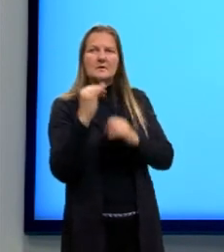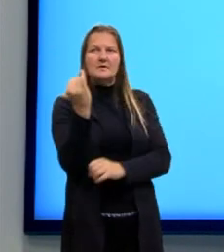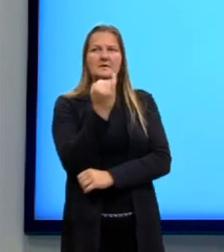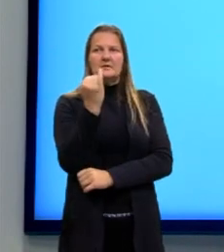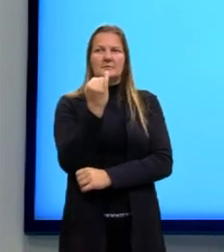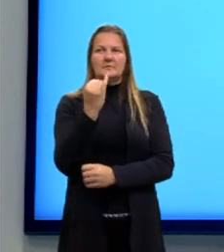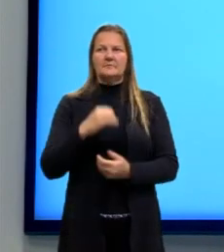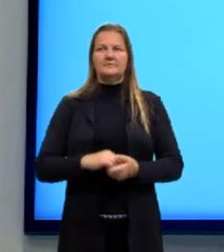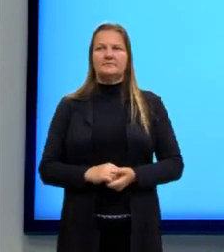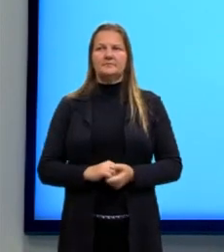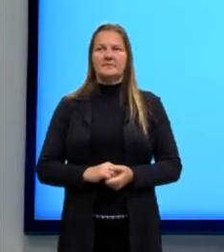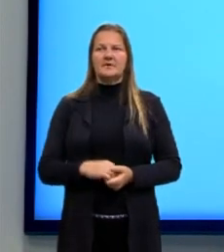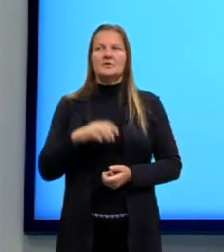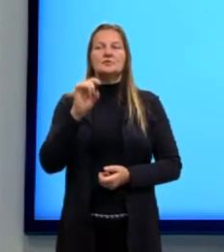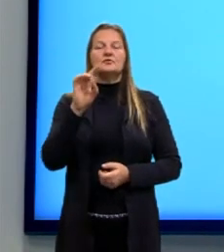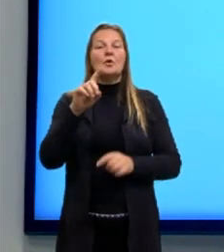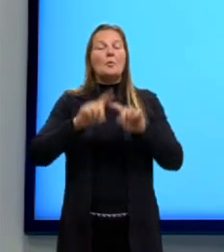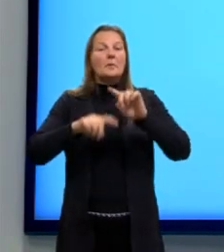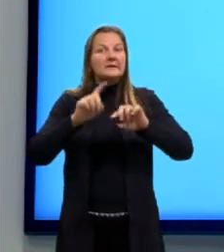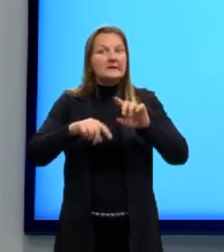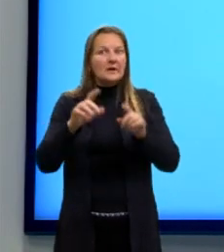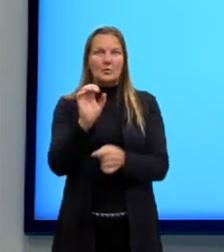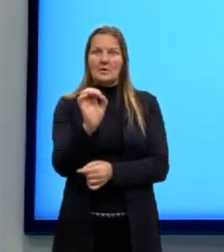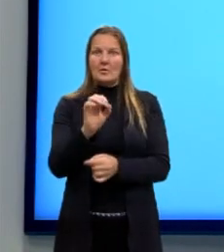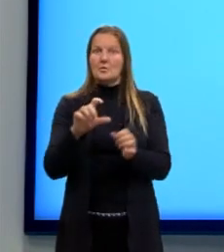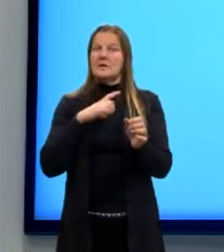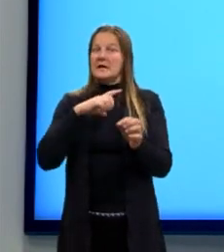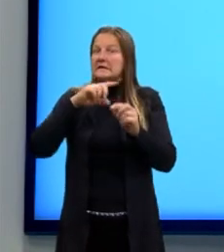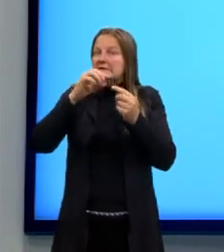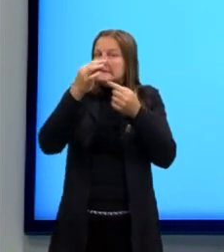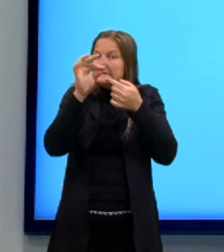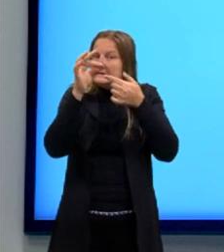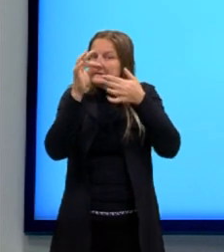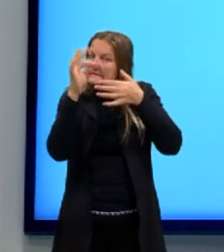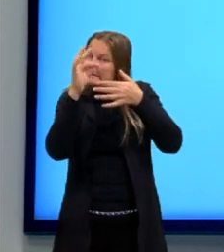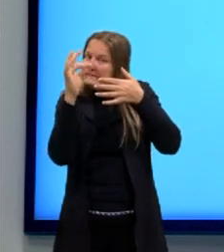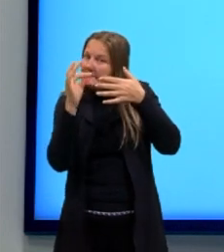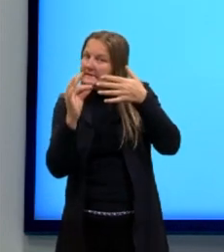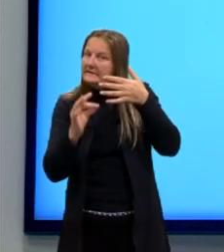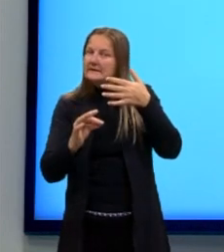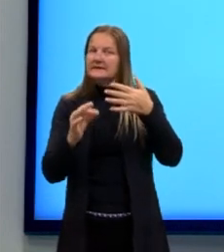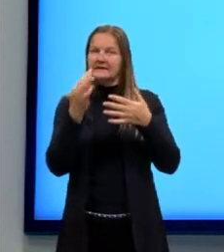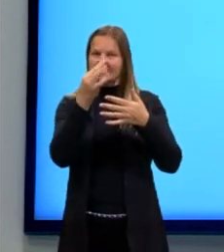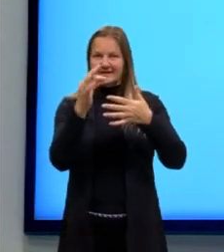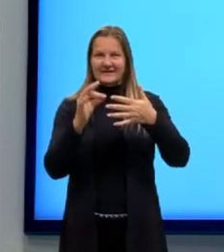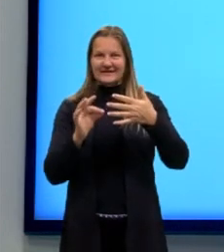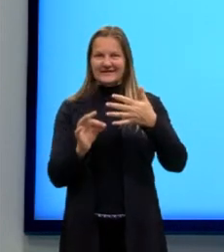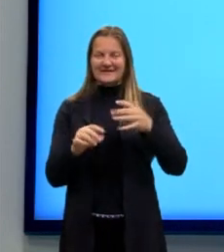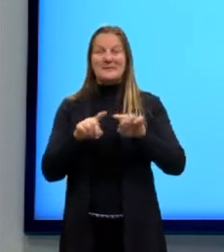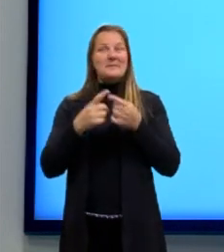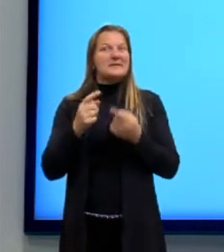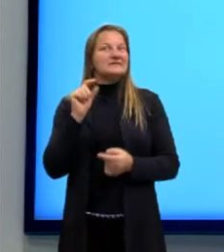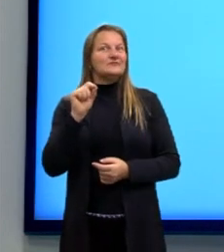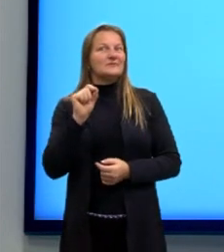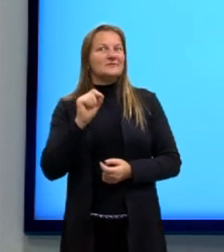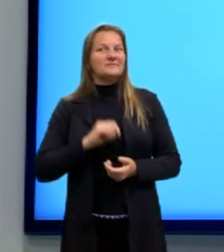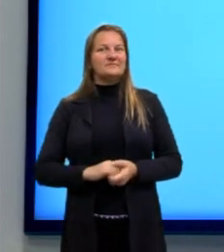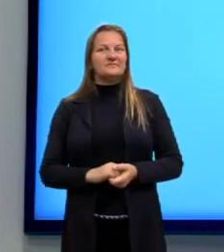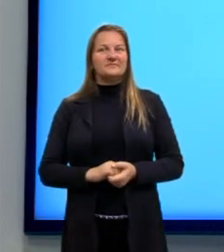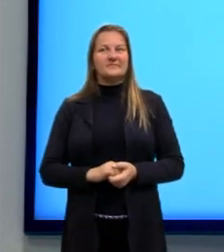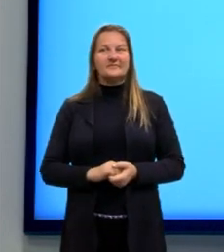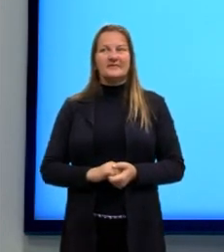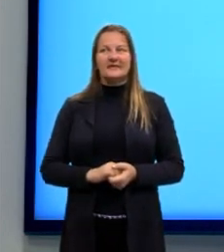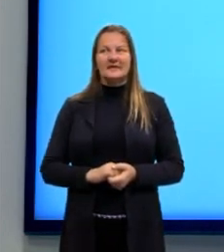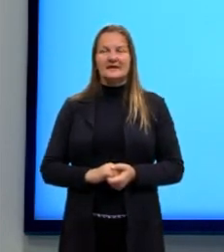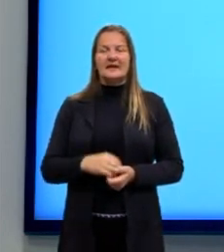ver o som. Não somente o material que a gente vai estar ali tocando, enfim. Mas o que? Uma certa